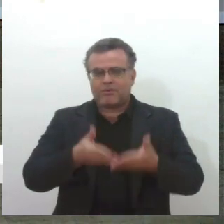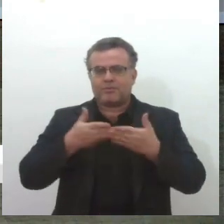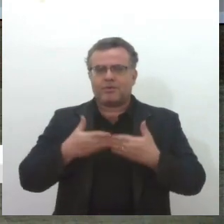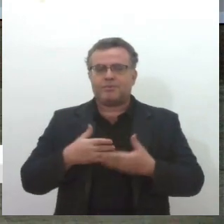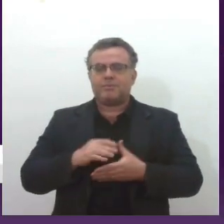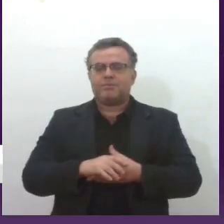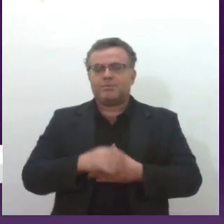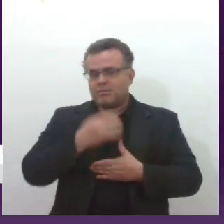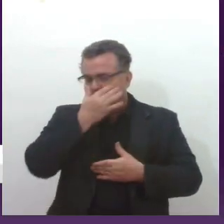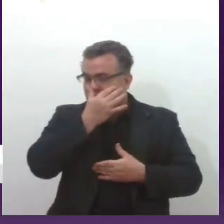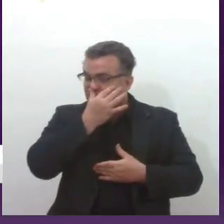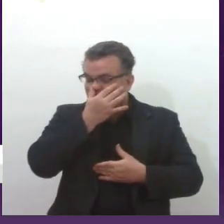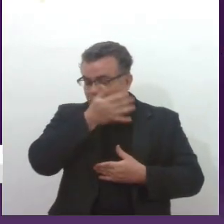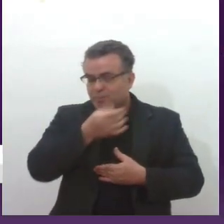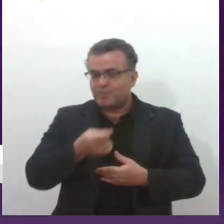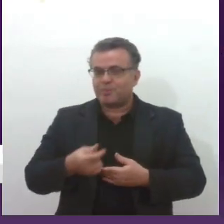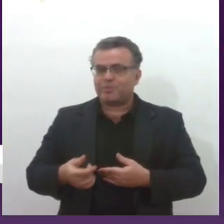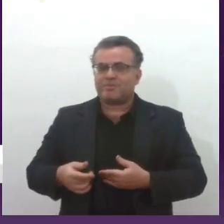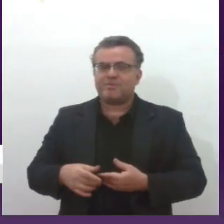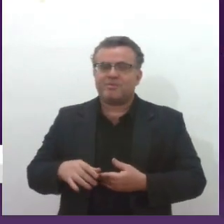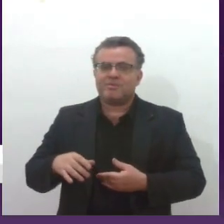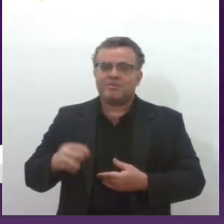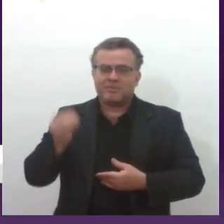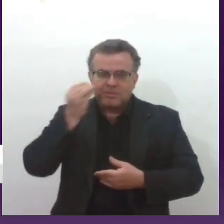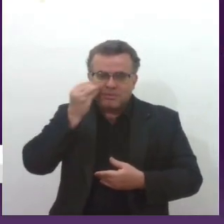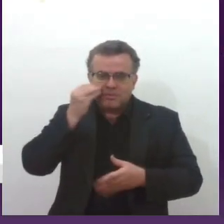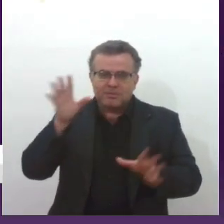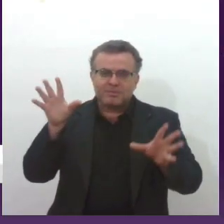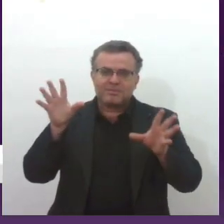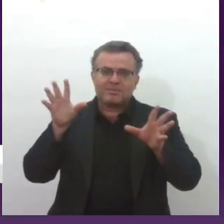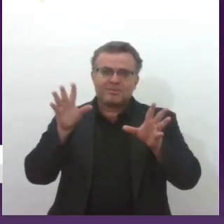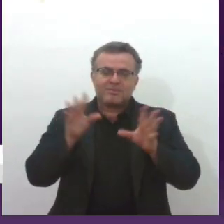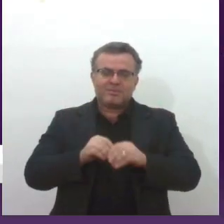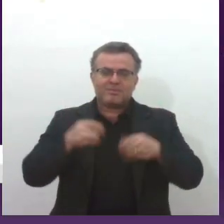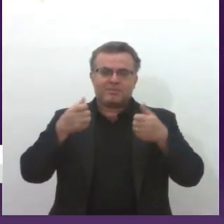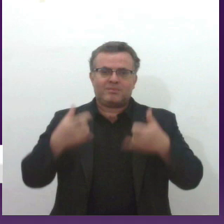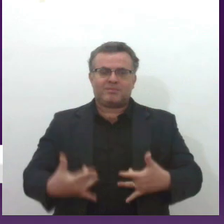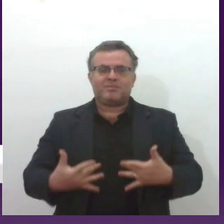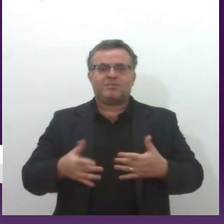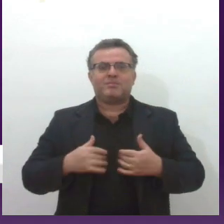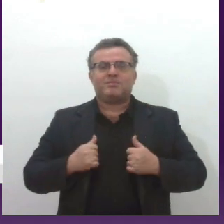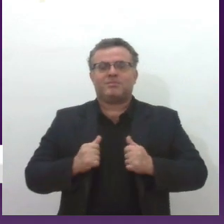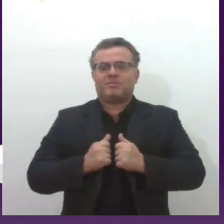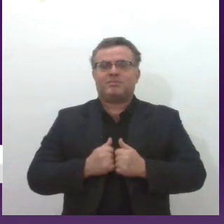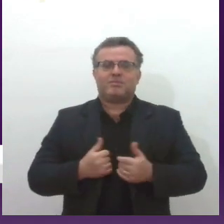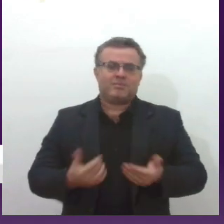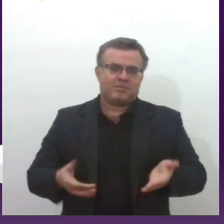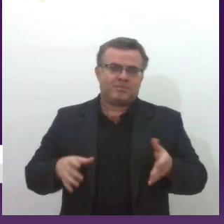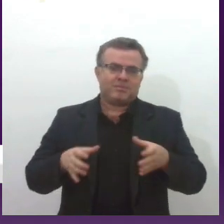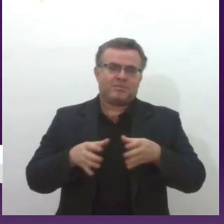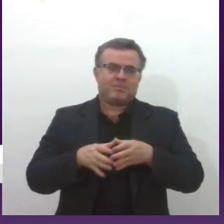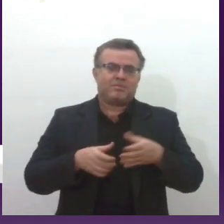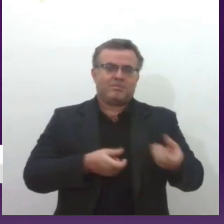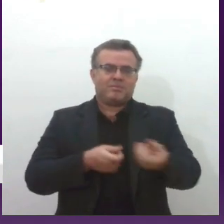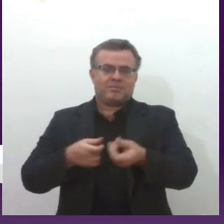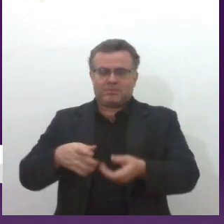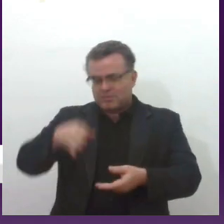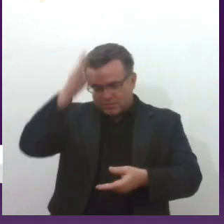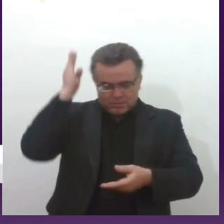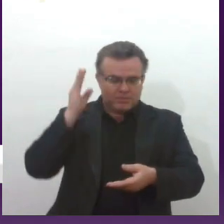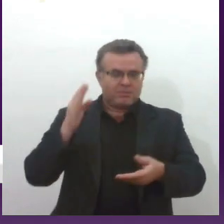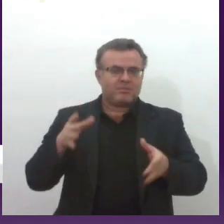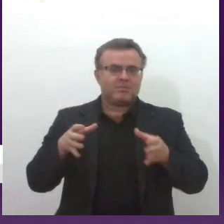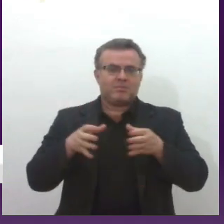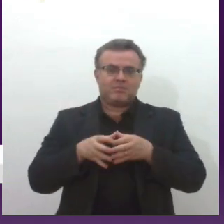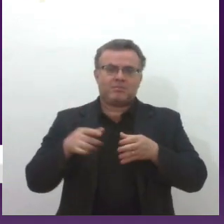Vamos lá, vou tentar ser breve. Pois é, nós temos no corpo de bombeiros um comitê instituído,